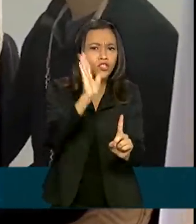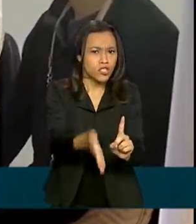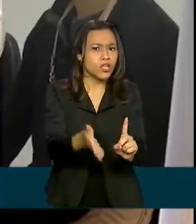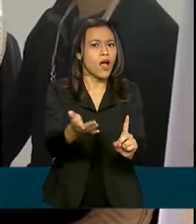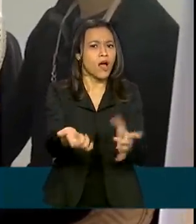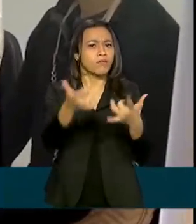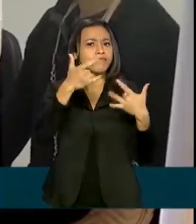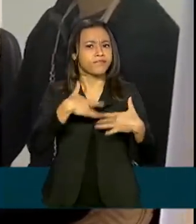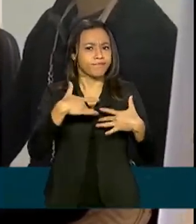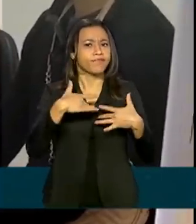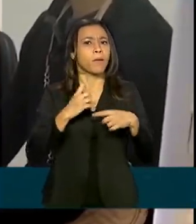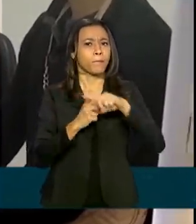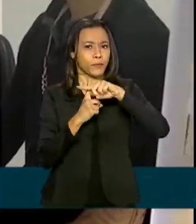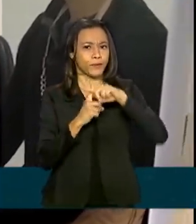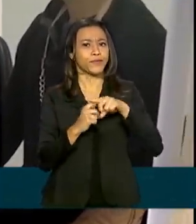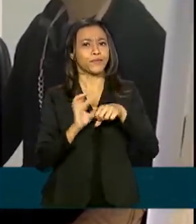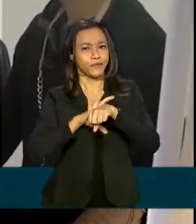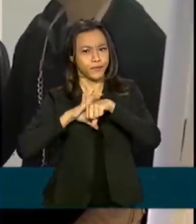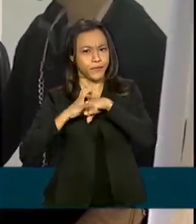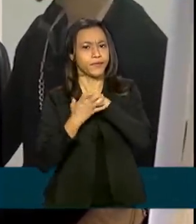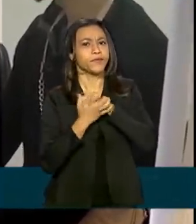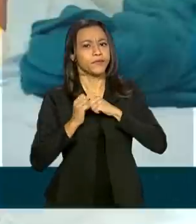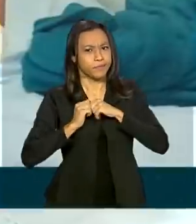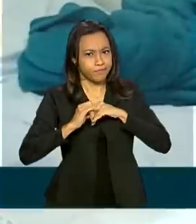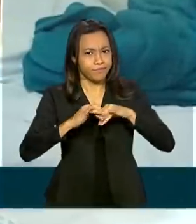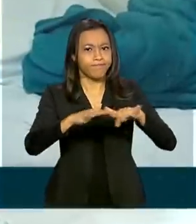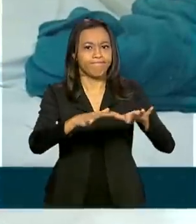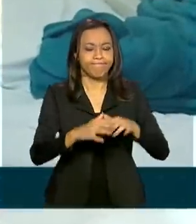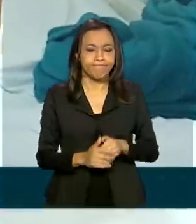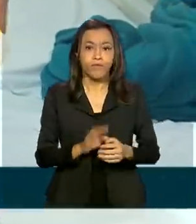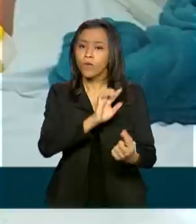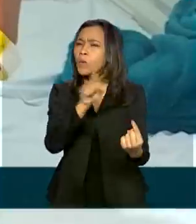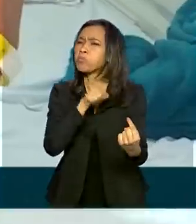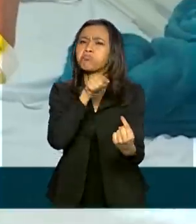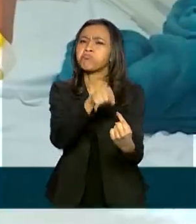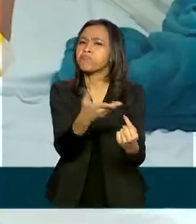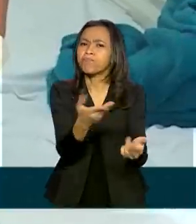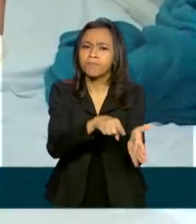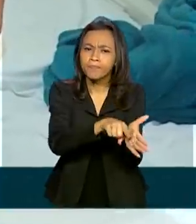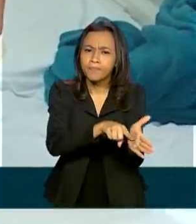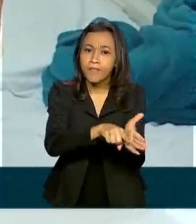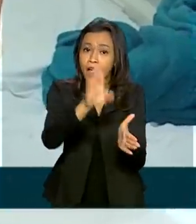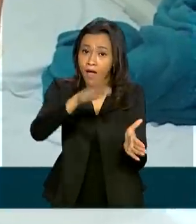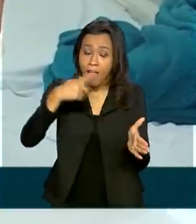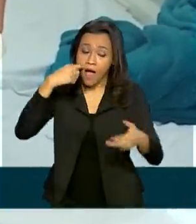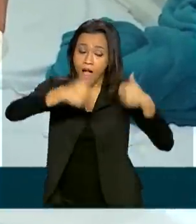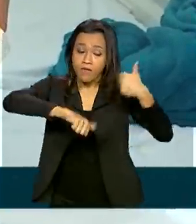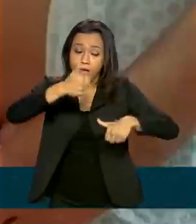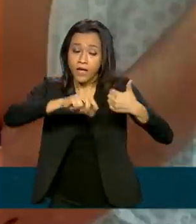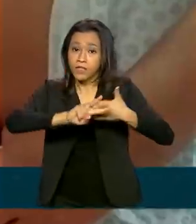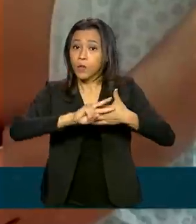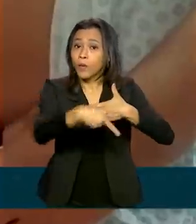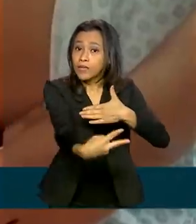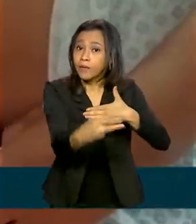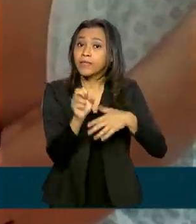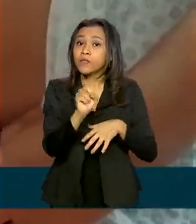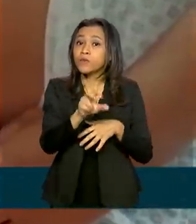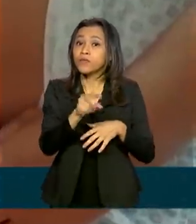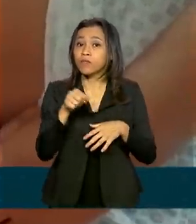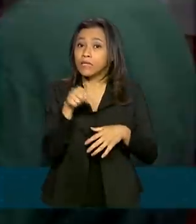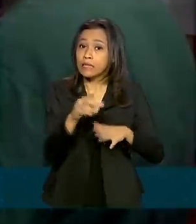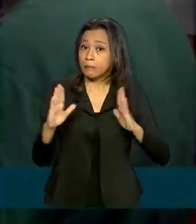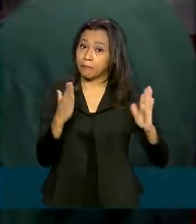um diagnóstico positivo para a Covid-19. O objetivo é analisar os efeitos do vírus durante a